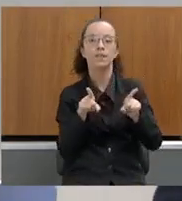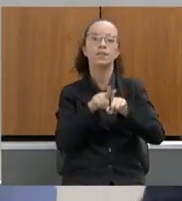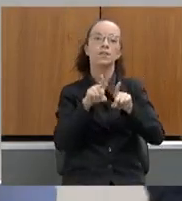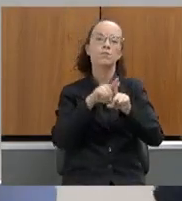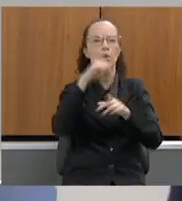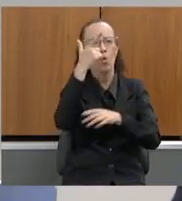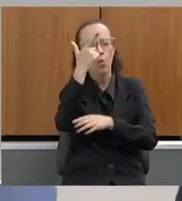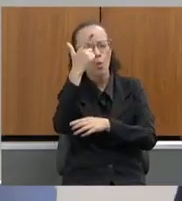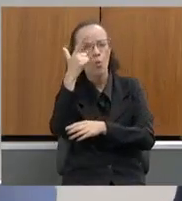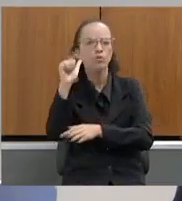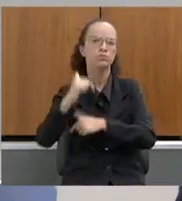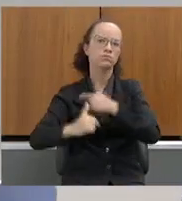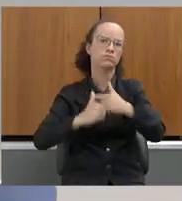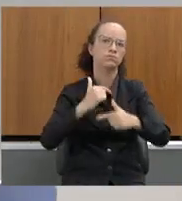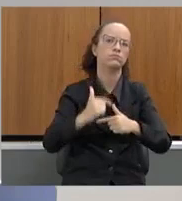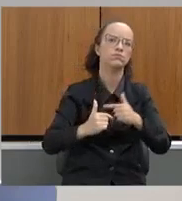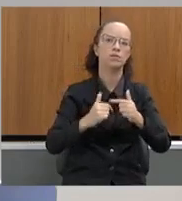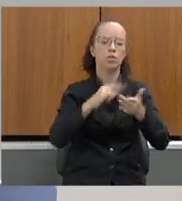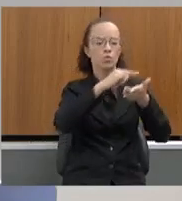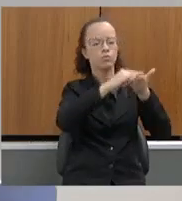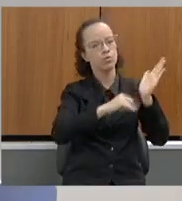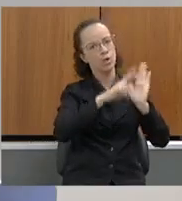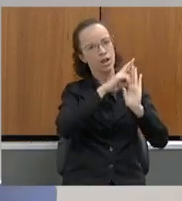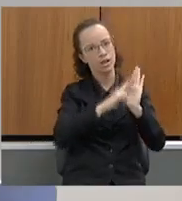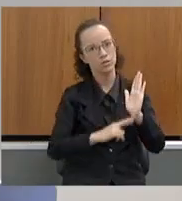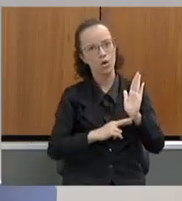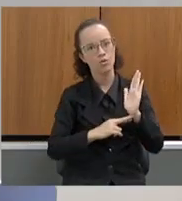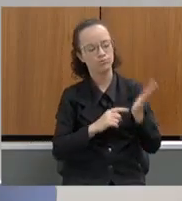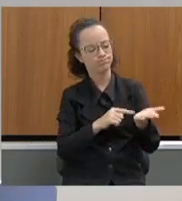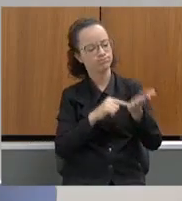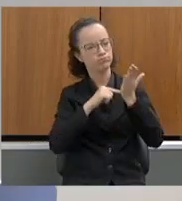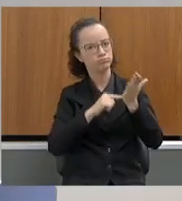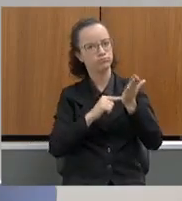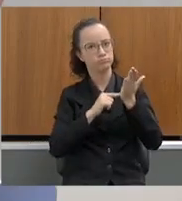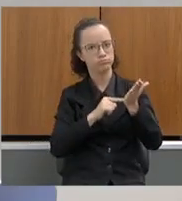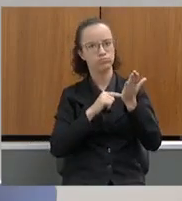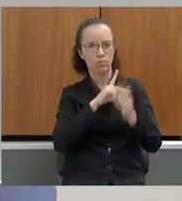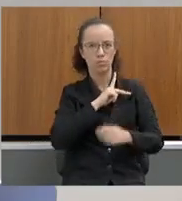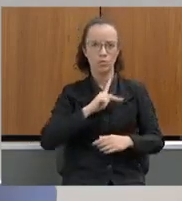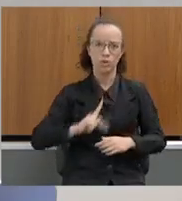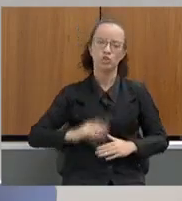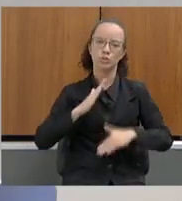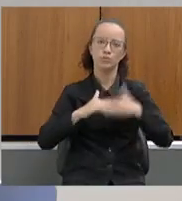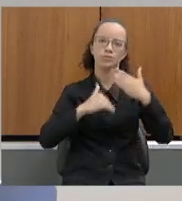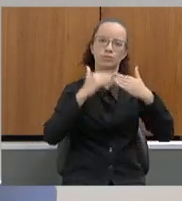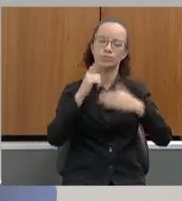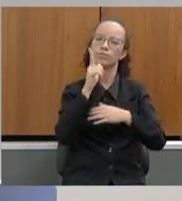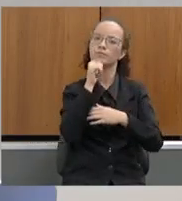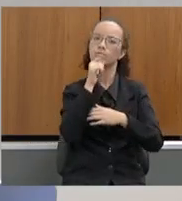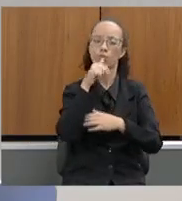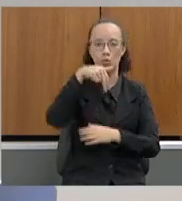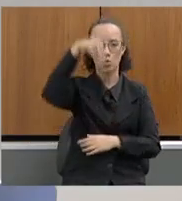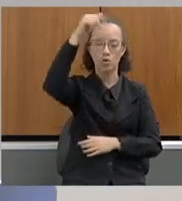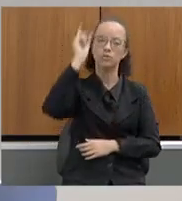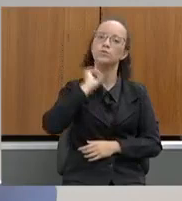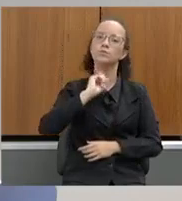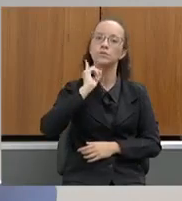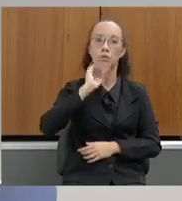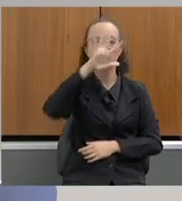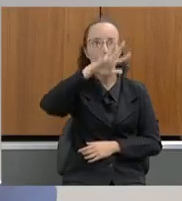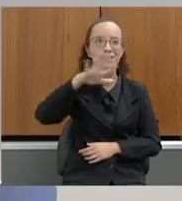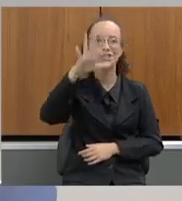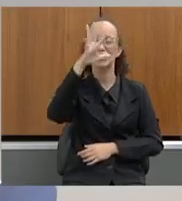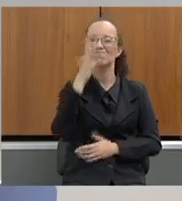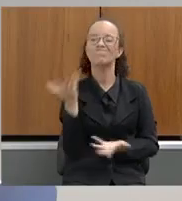também que esse relatório de diagnóstico nos propiciou para aprimoramento da política pública de abastecimento de água no norte de Minas, uma região tão